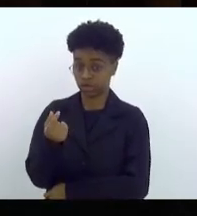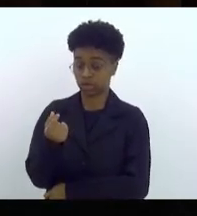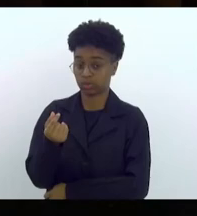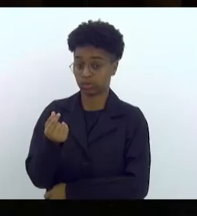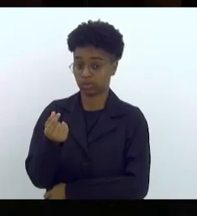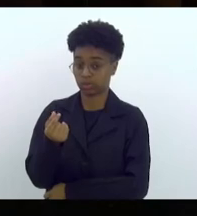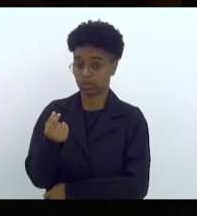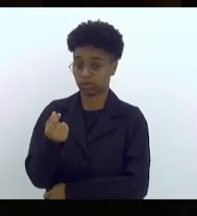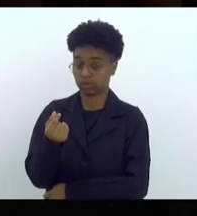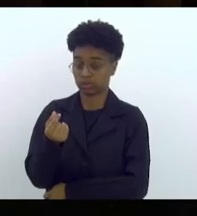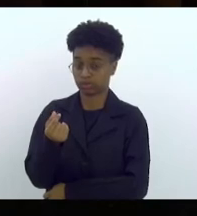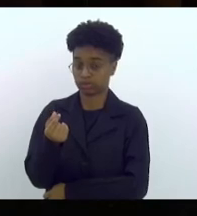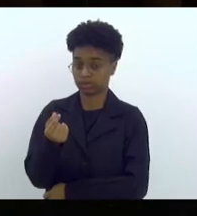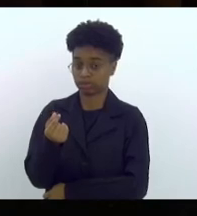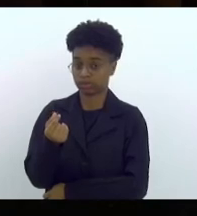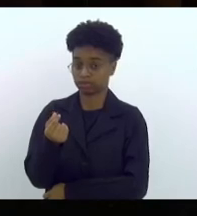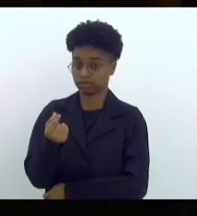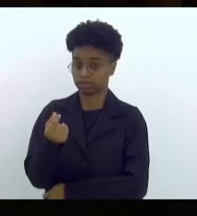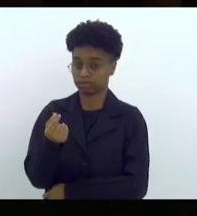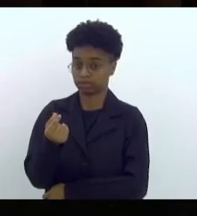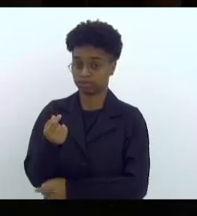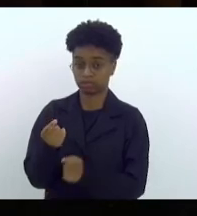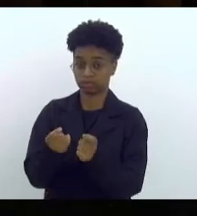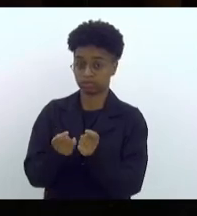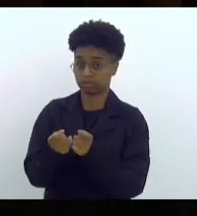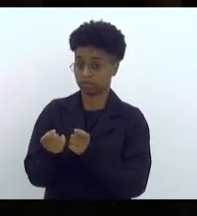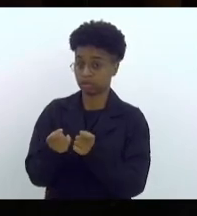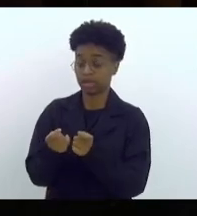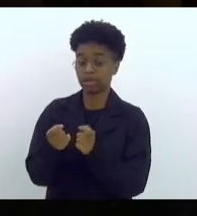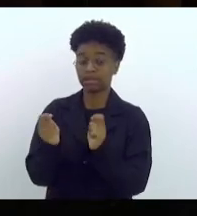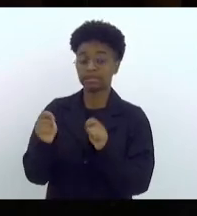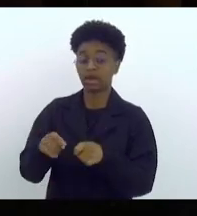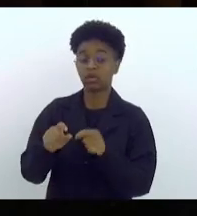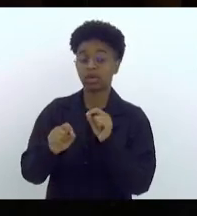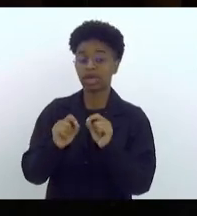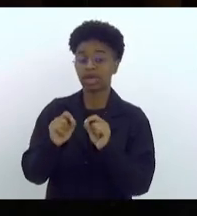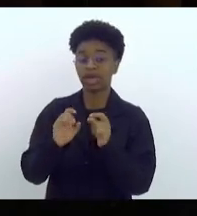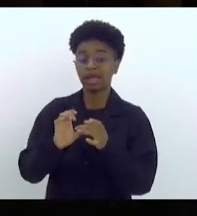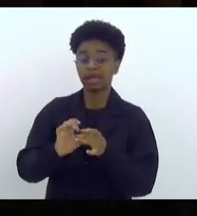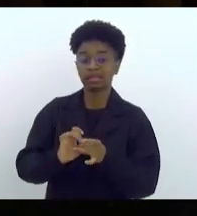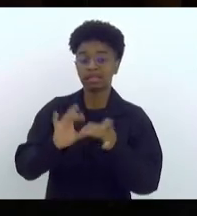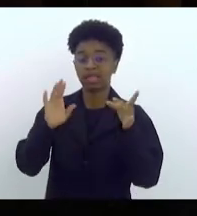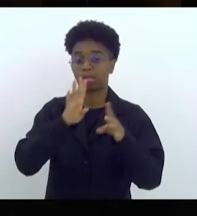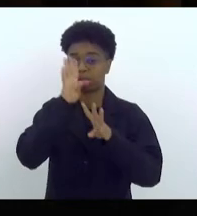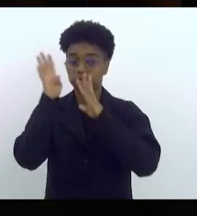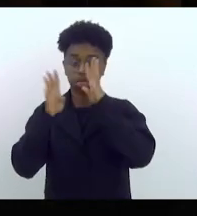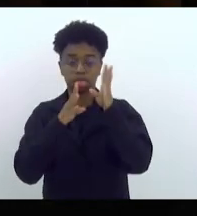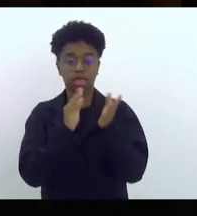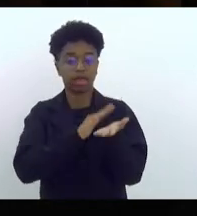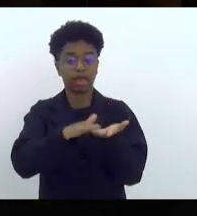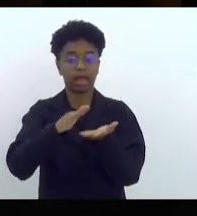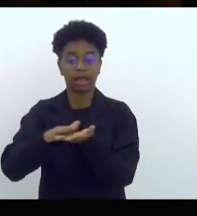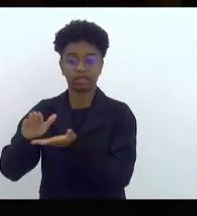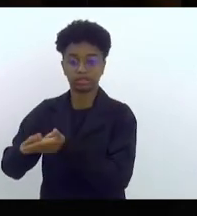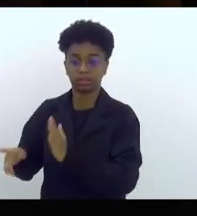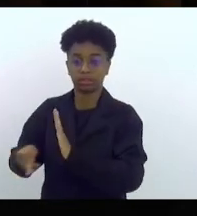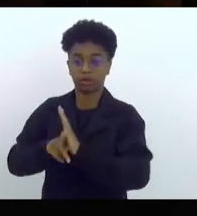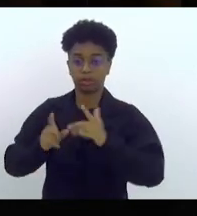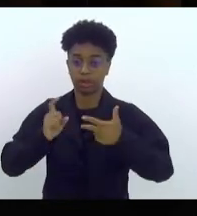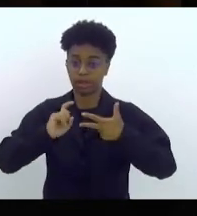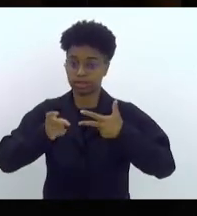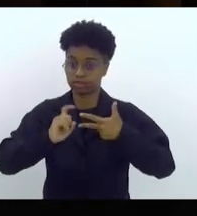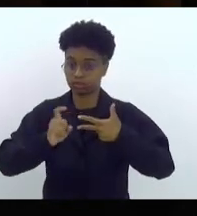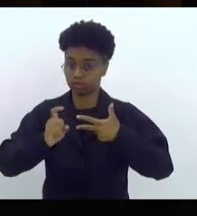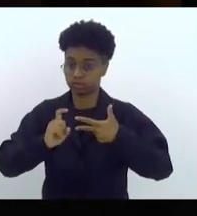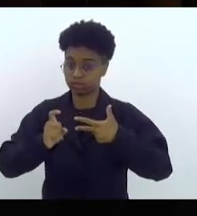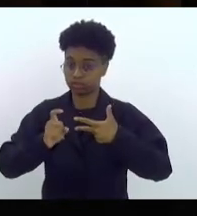para que seja de livre gasto pelo Poder Executivo. Eu